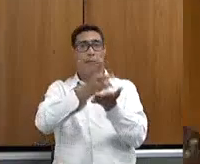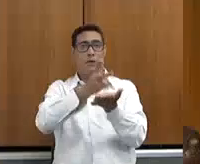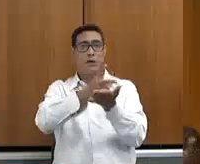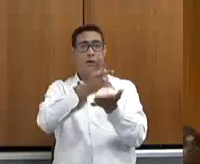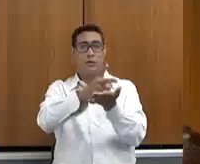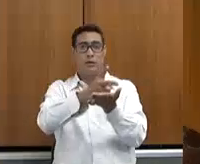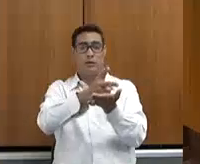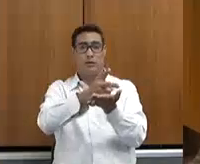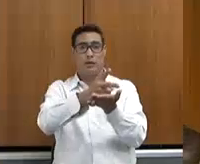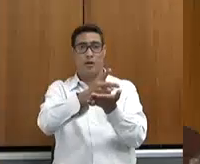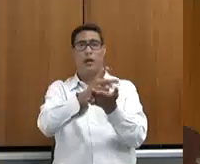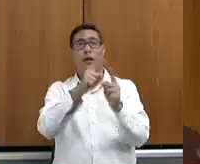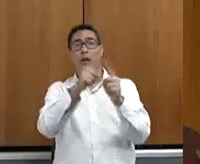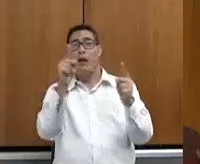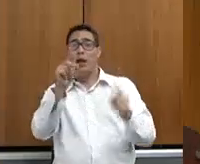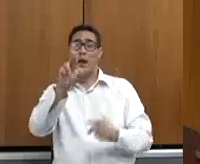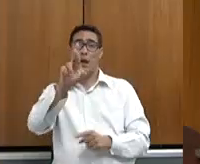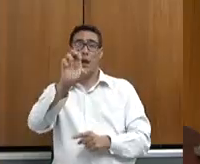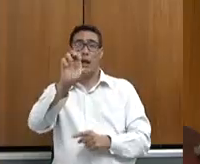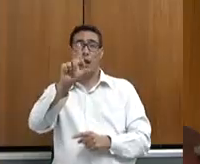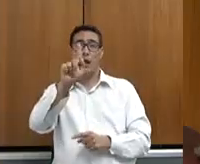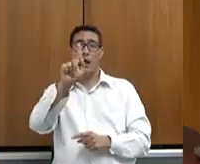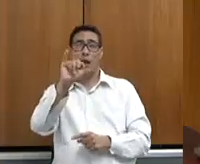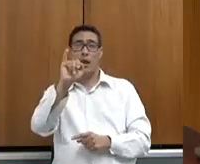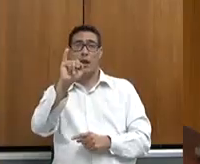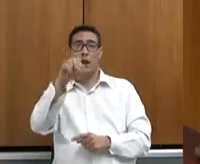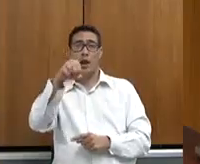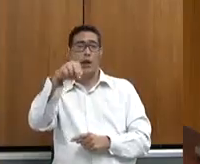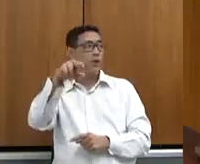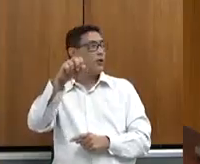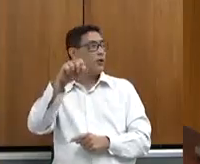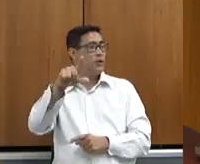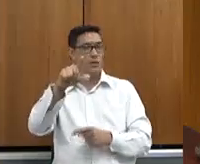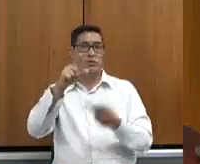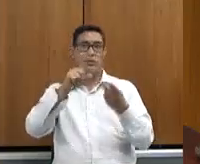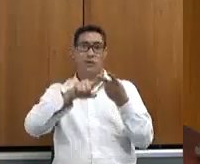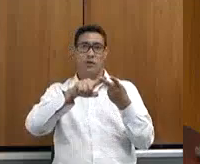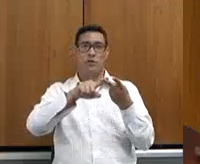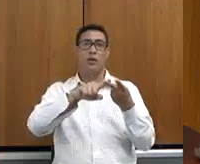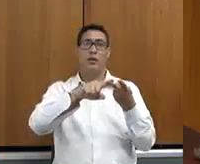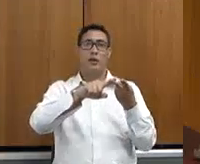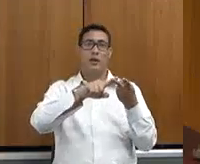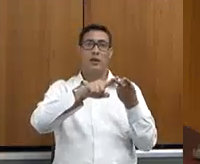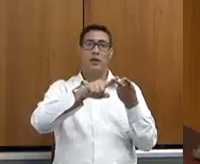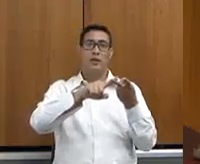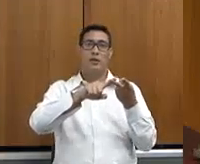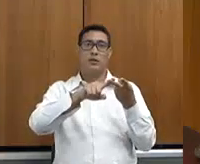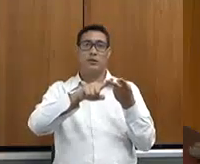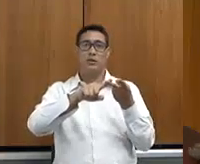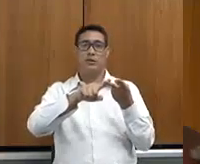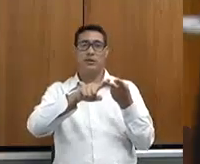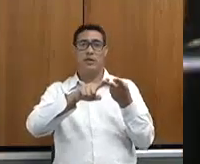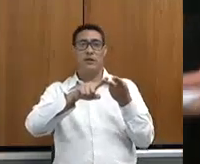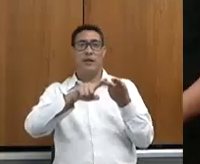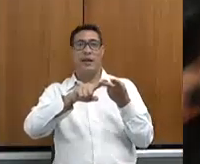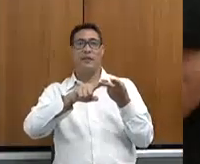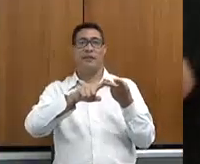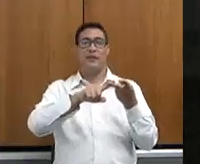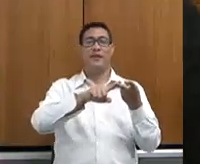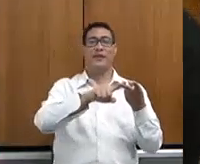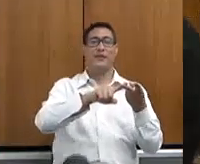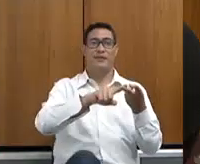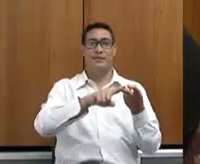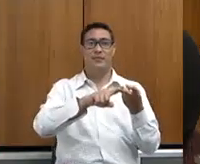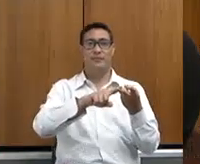é a regional ou é o escritório local? Não, é a regional. Regional. É a unidade regional. Nós vamos conversar com o